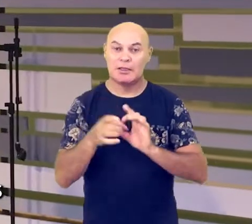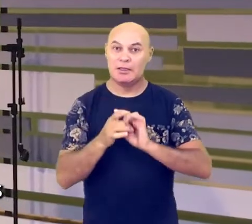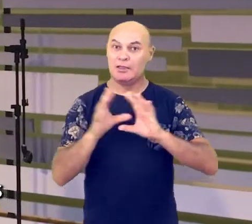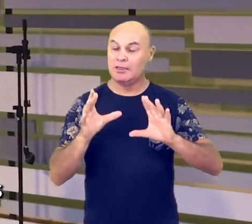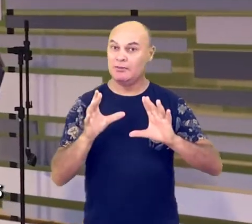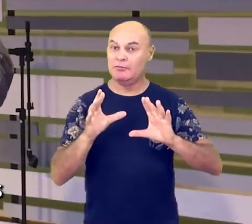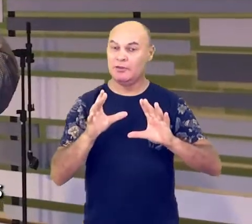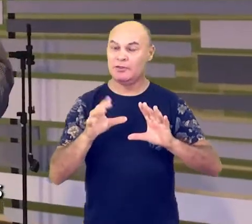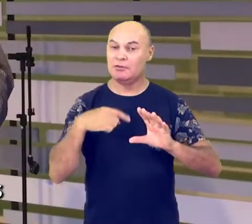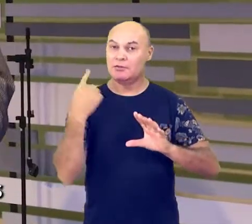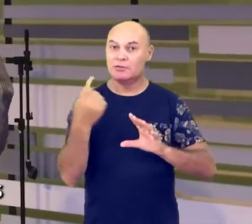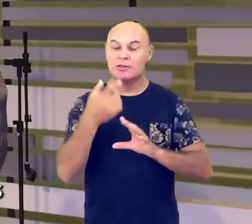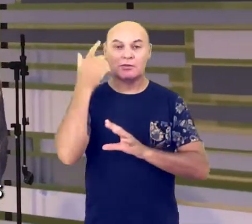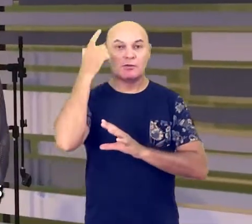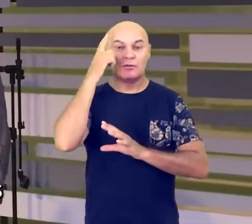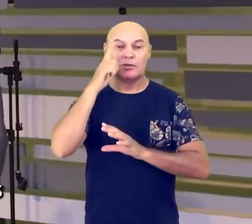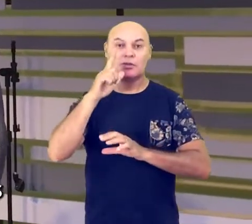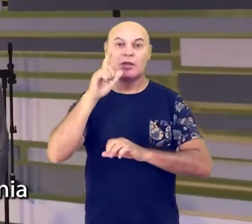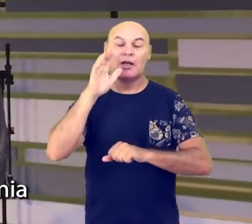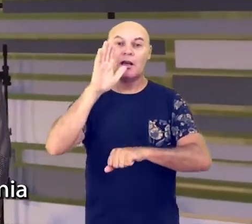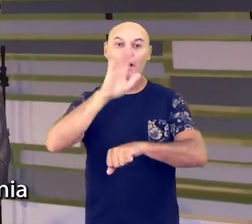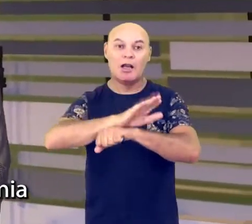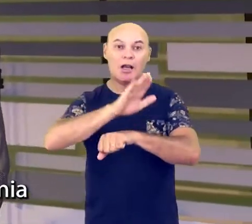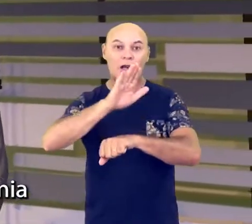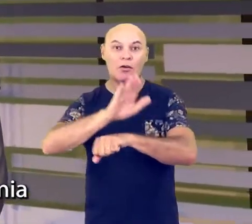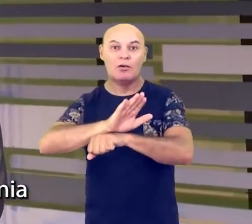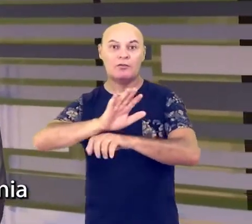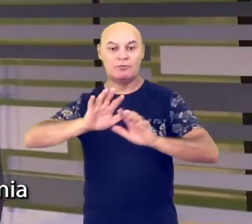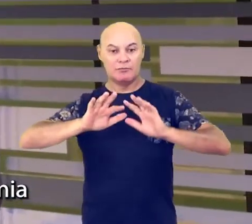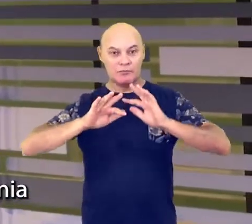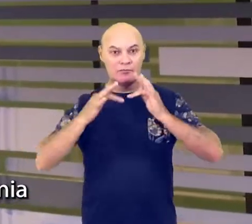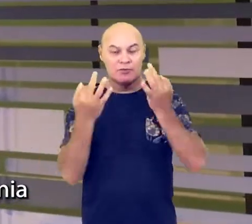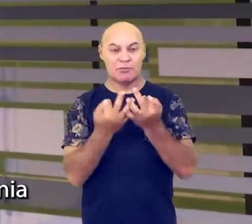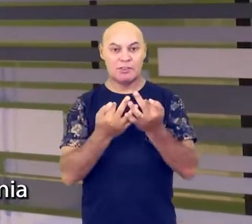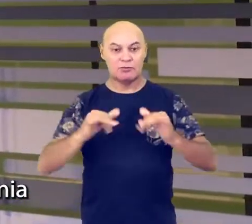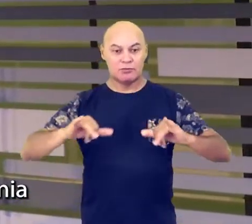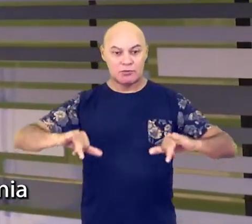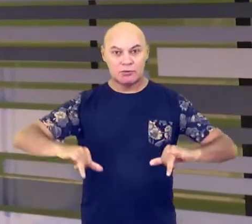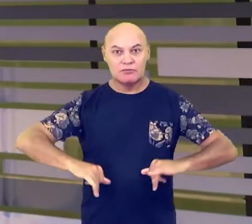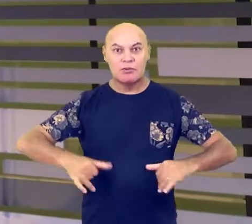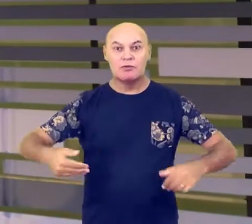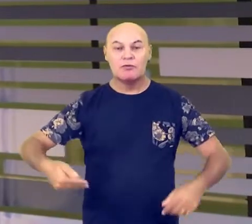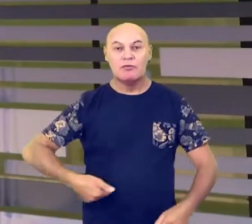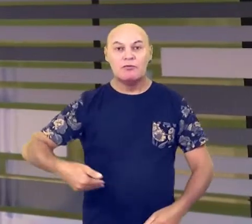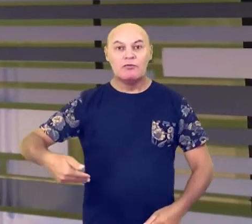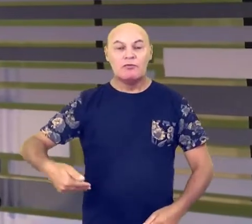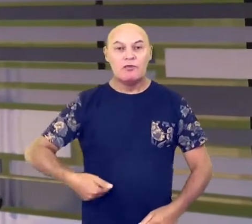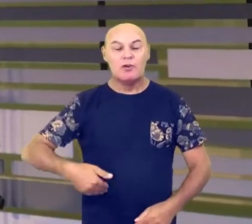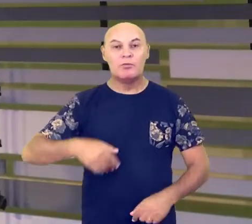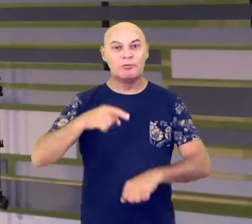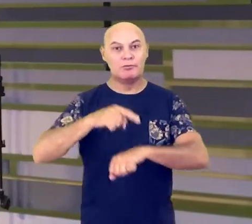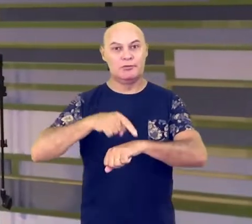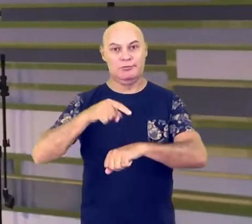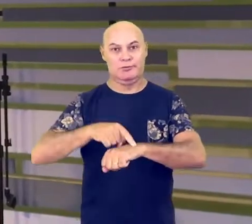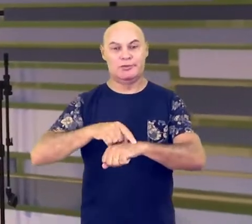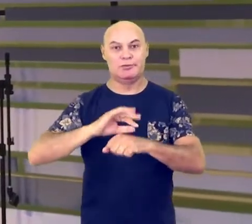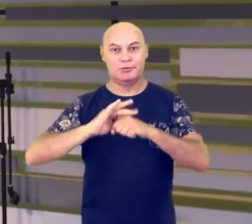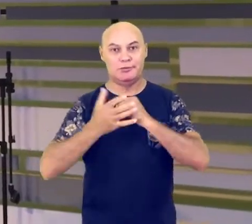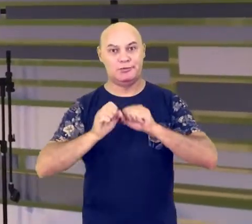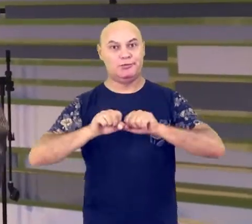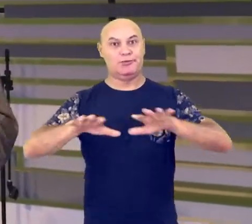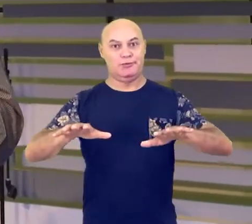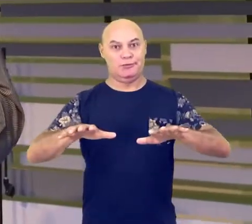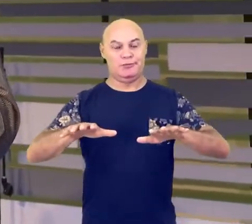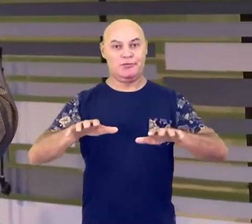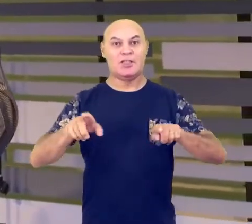possamos colaborar com as famílias que estão passando por necessidades nessa pandemia. E você estará também recebendo